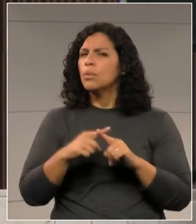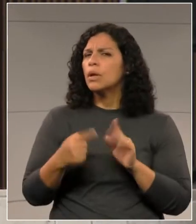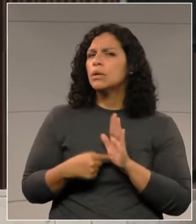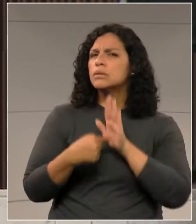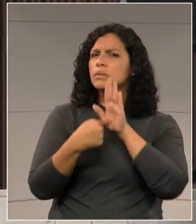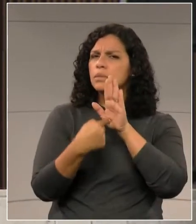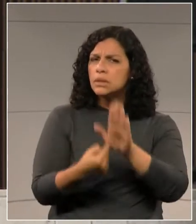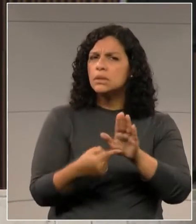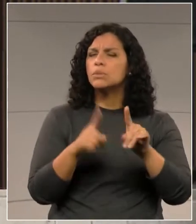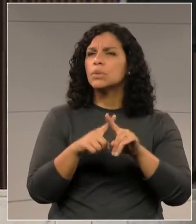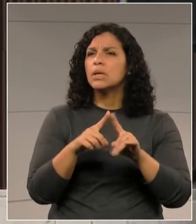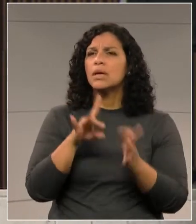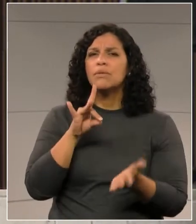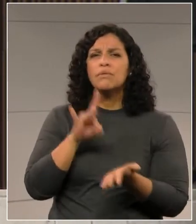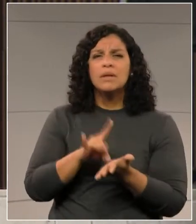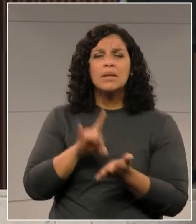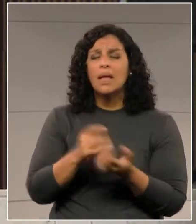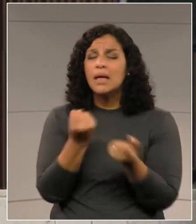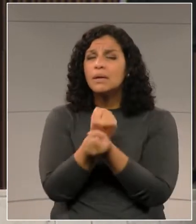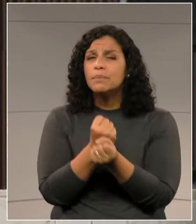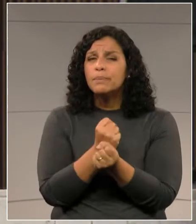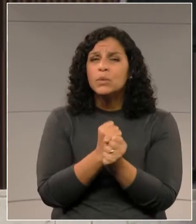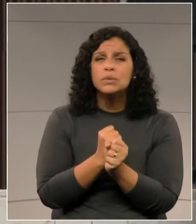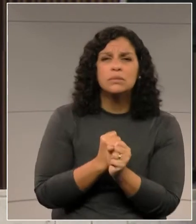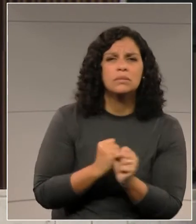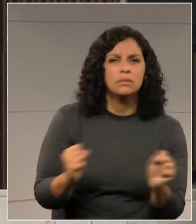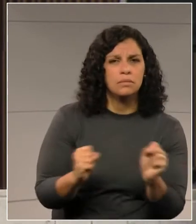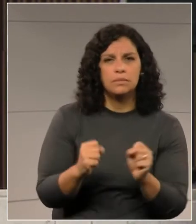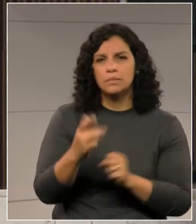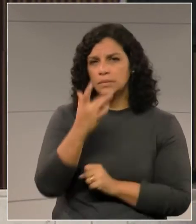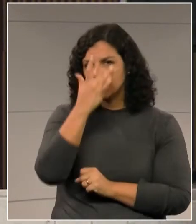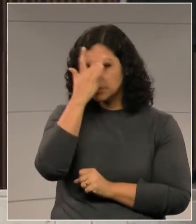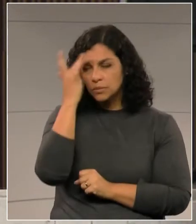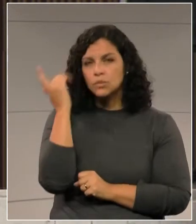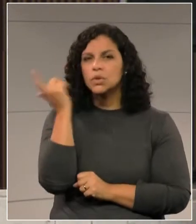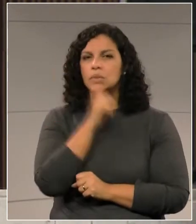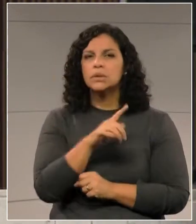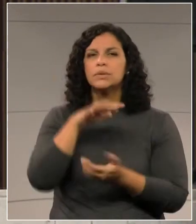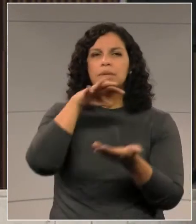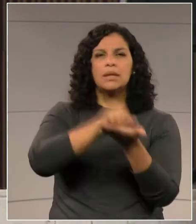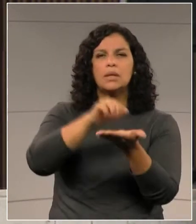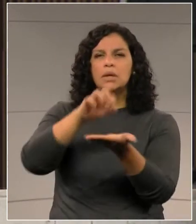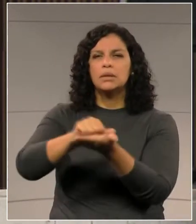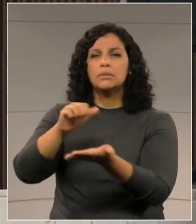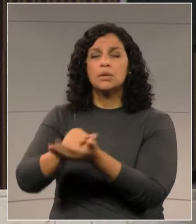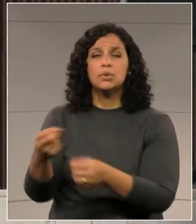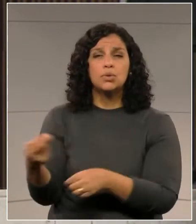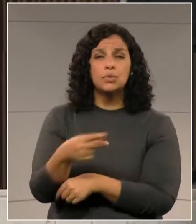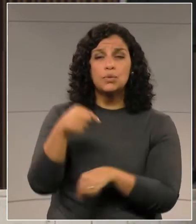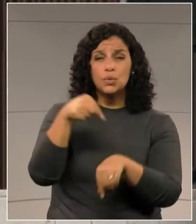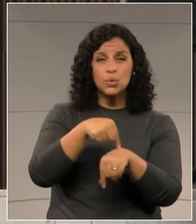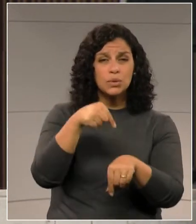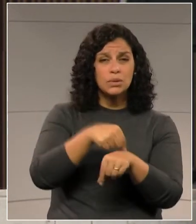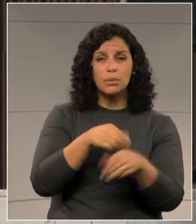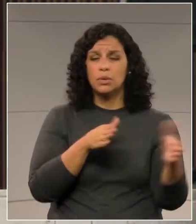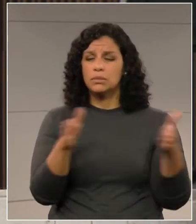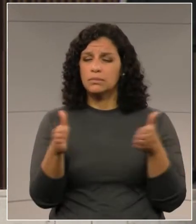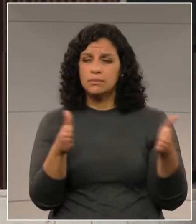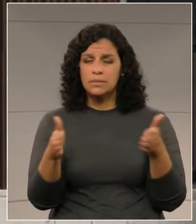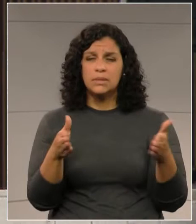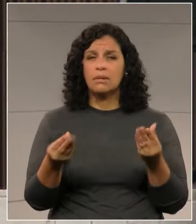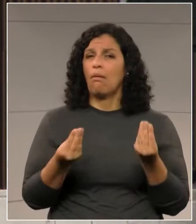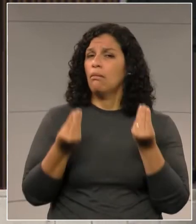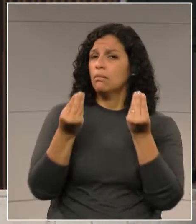Porque é absolutamente impossível que as pessoas consigam fazer o seu recastramento no prazo que foi